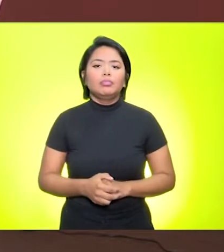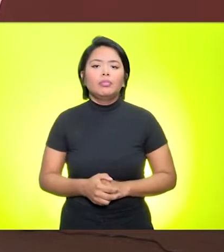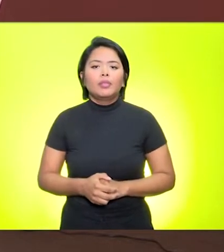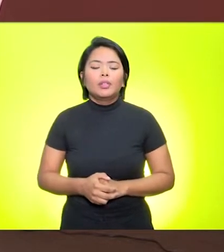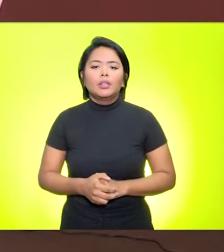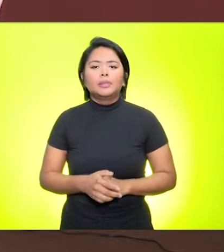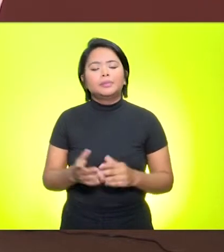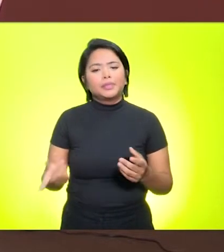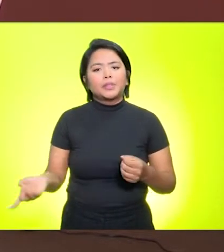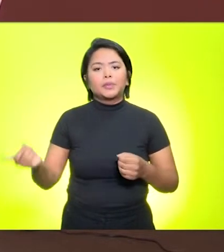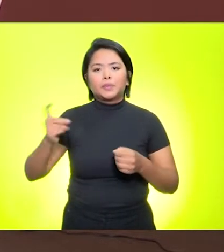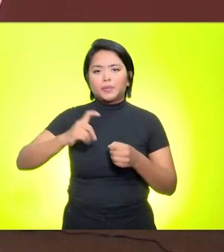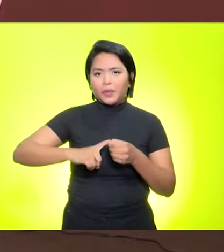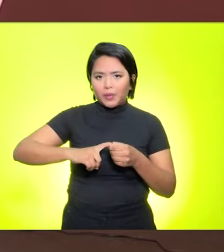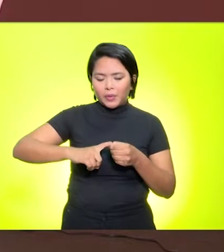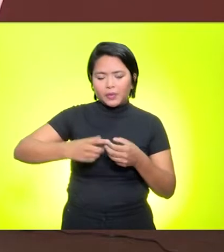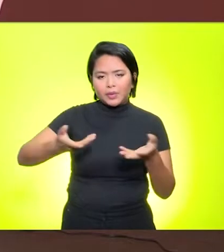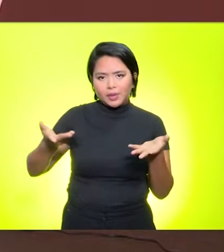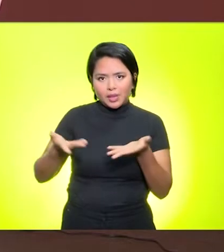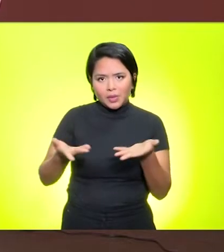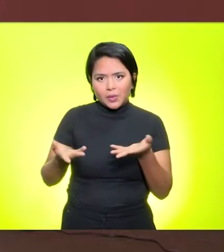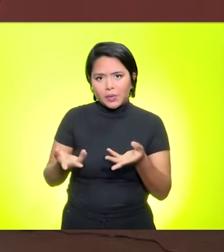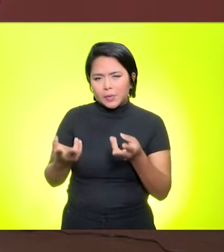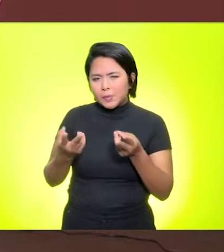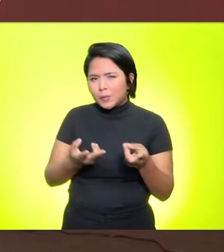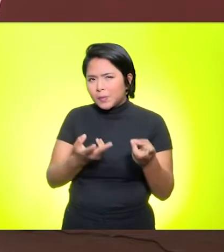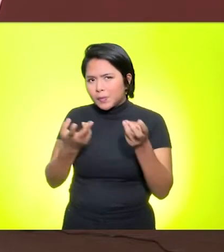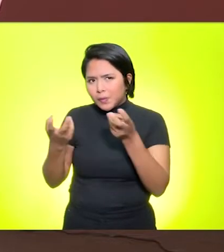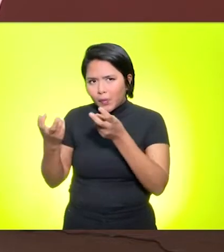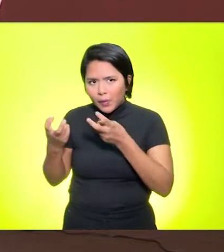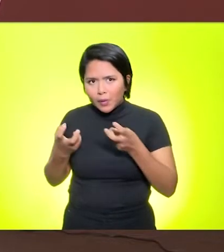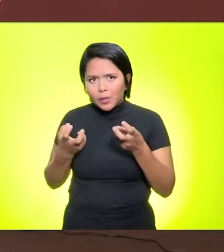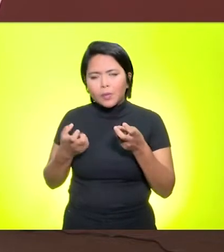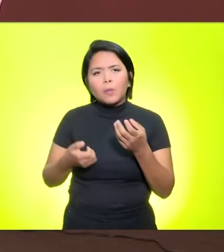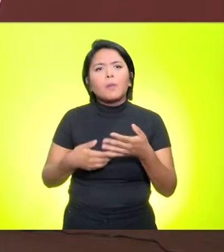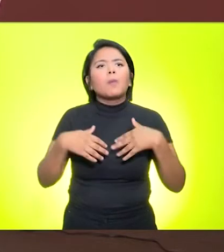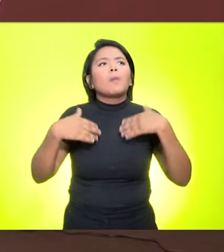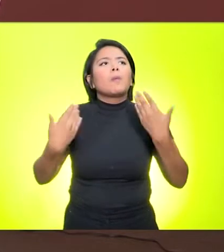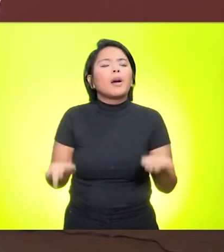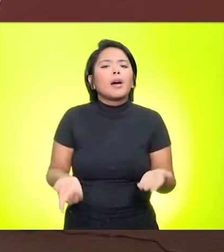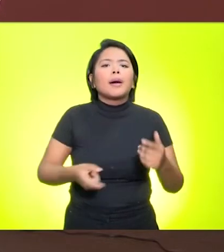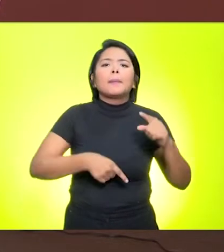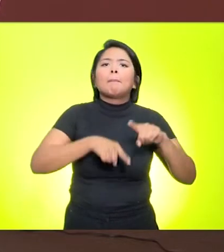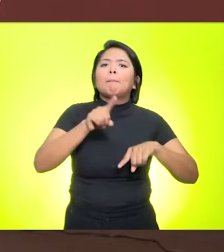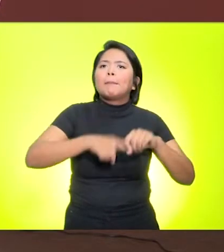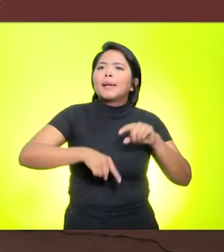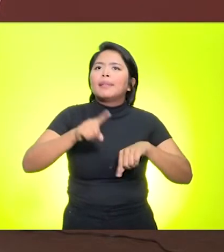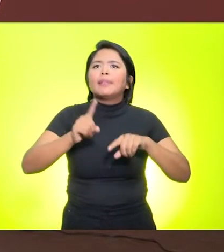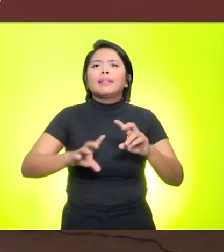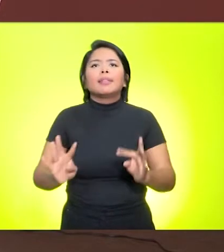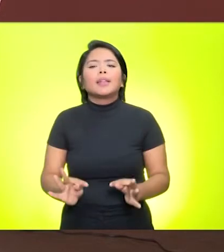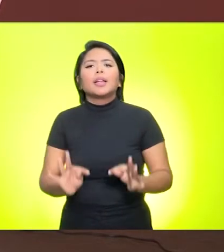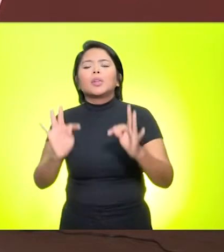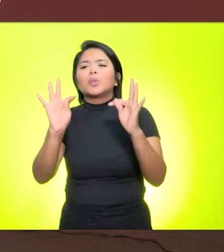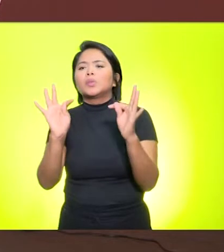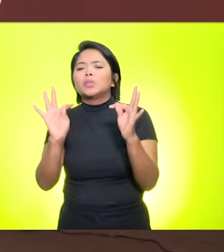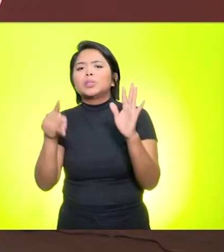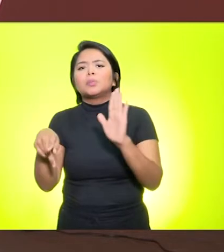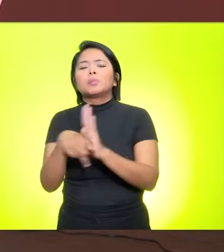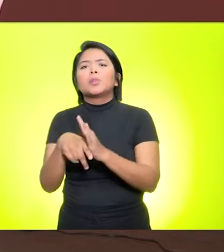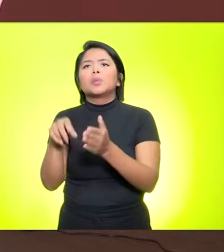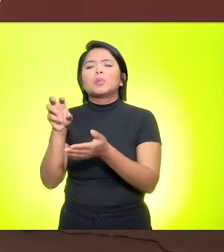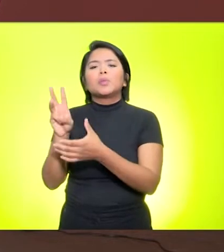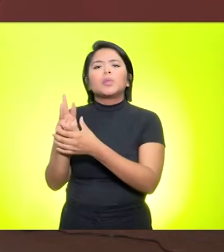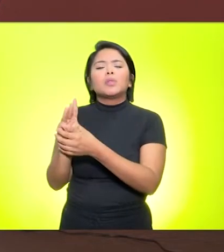nessa retomada, que se observe quais equipamentos a instituição tem,